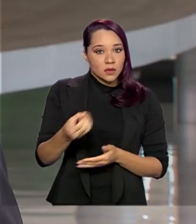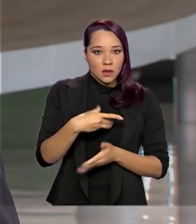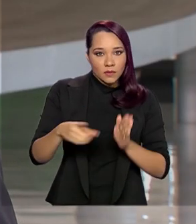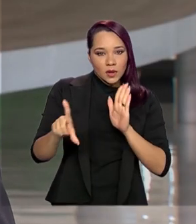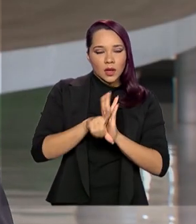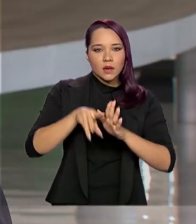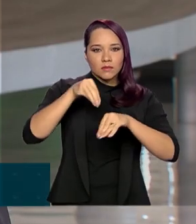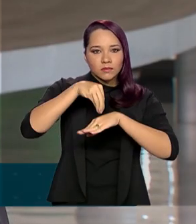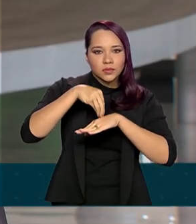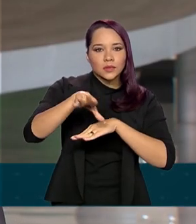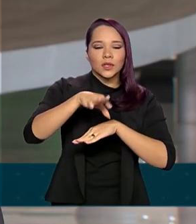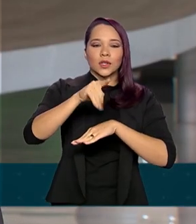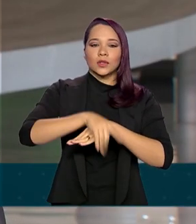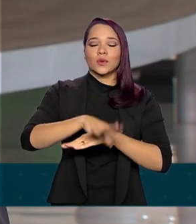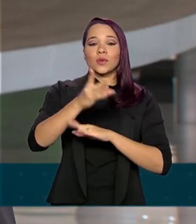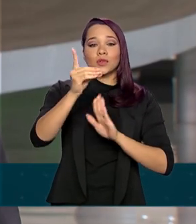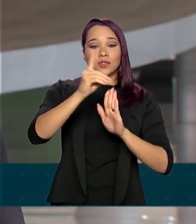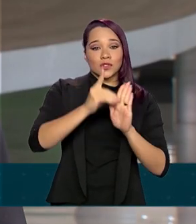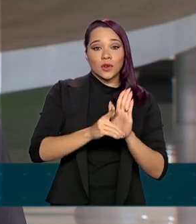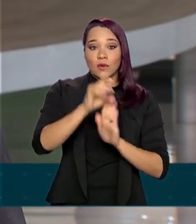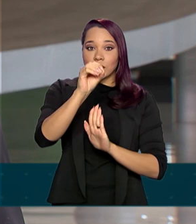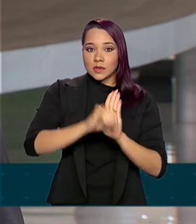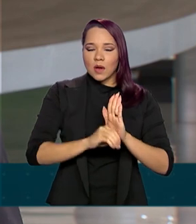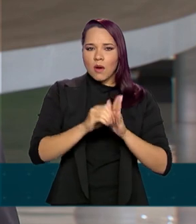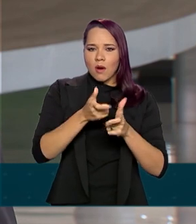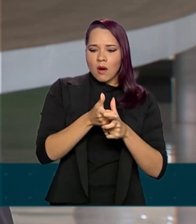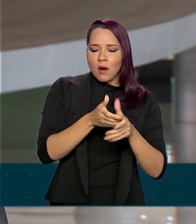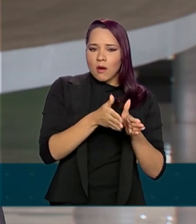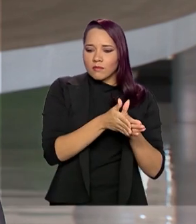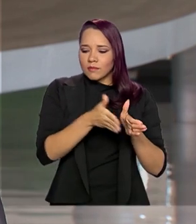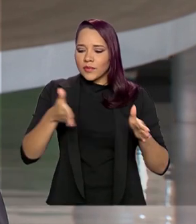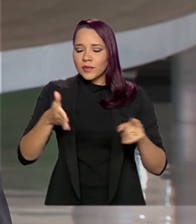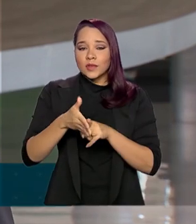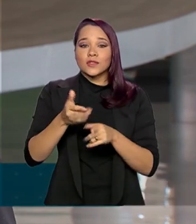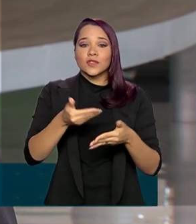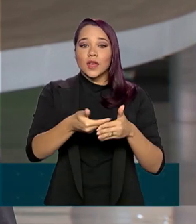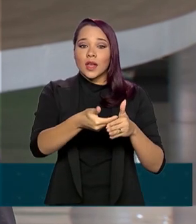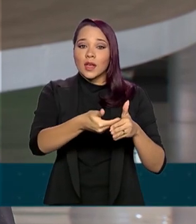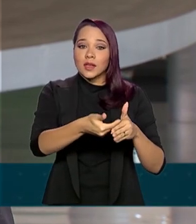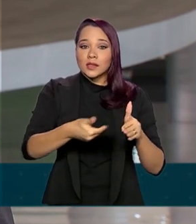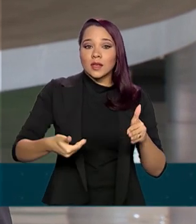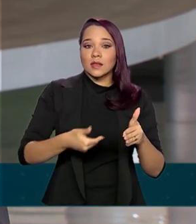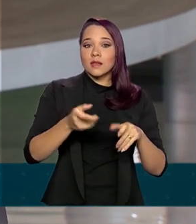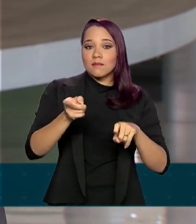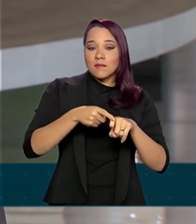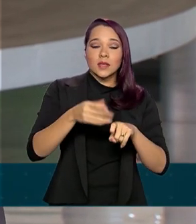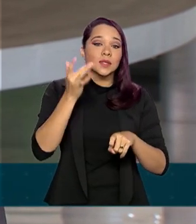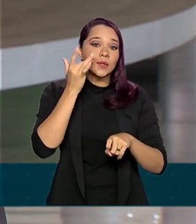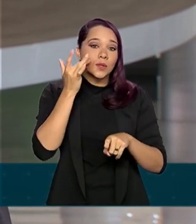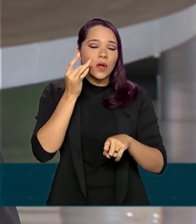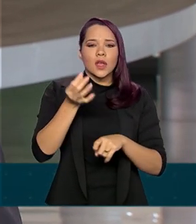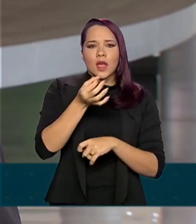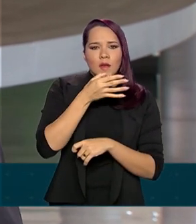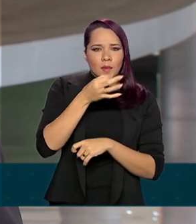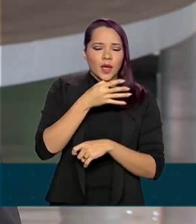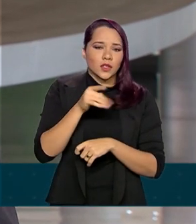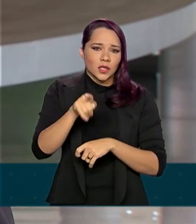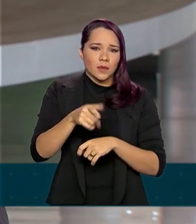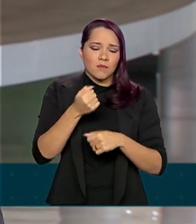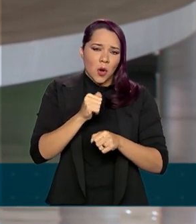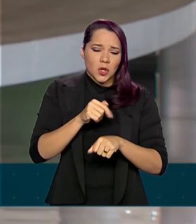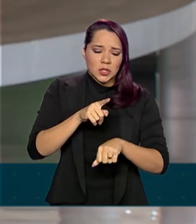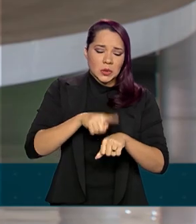publicada no Diário Oficial da União de hoje, ela amplia a validade de receitas médicas e odontológicas de medicamentos sujeitos à